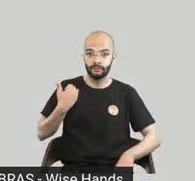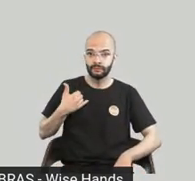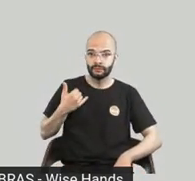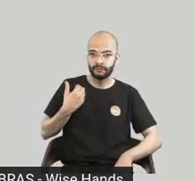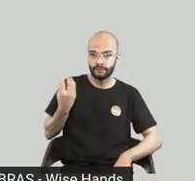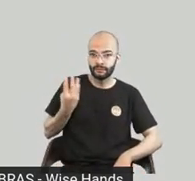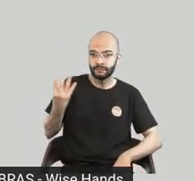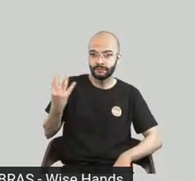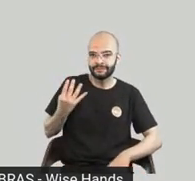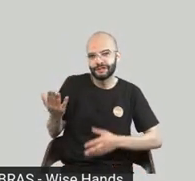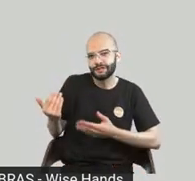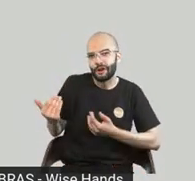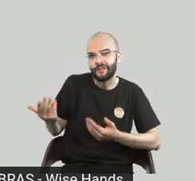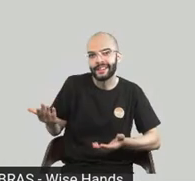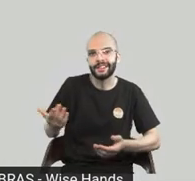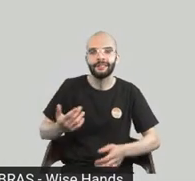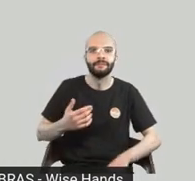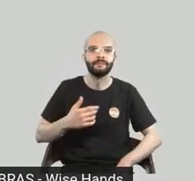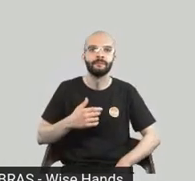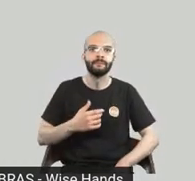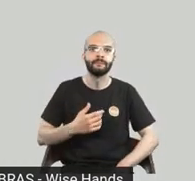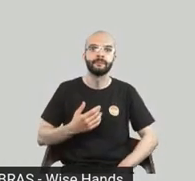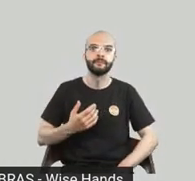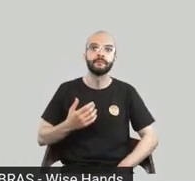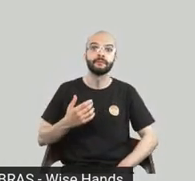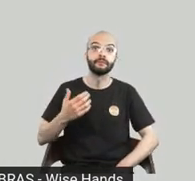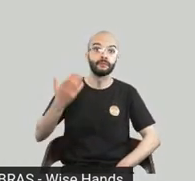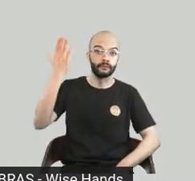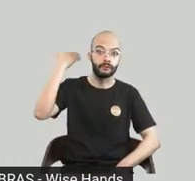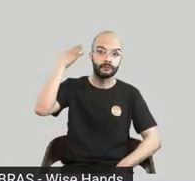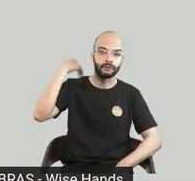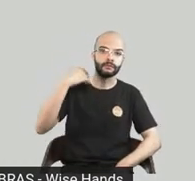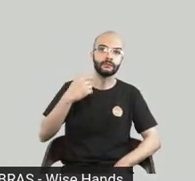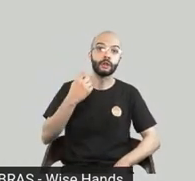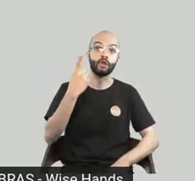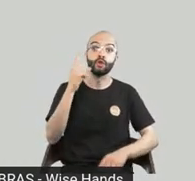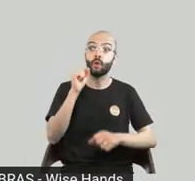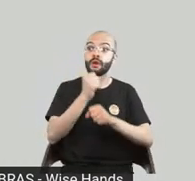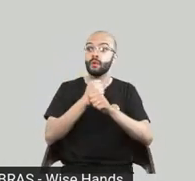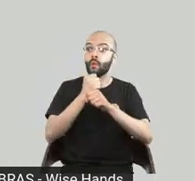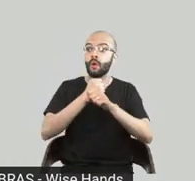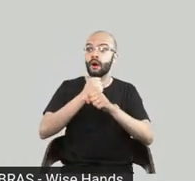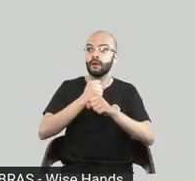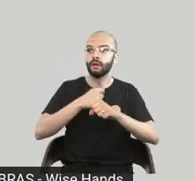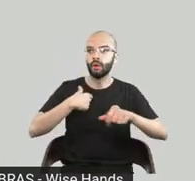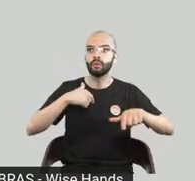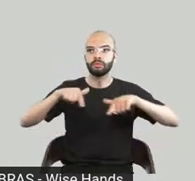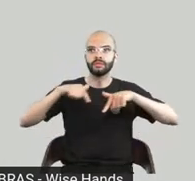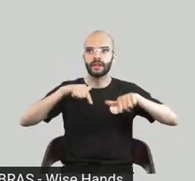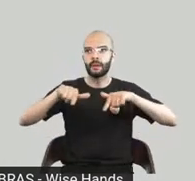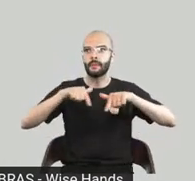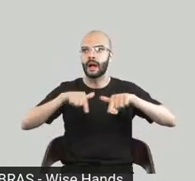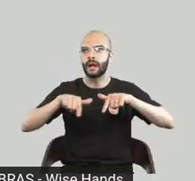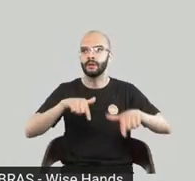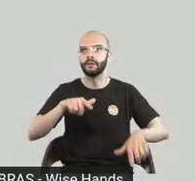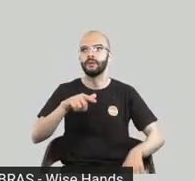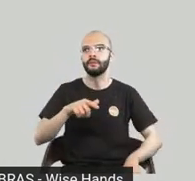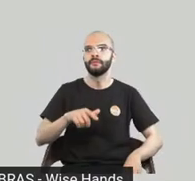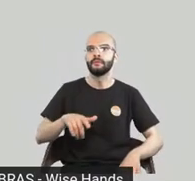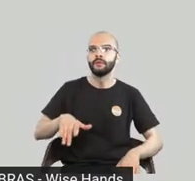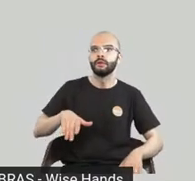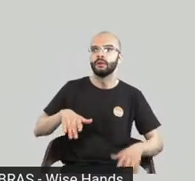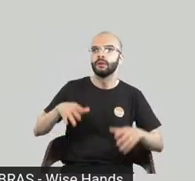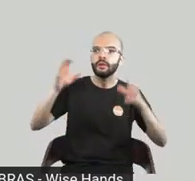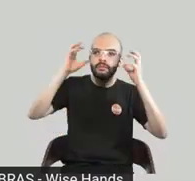jovem de 44 anos eu comprava muito eu fui DJ durante 18 anos até uma coisa é um paralelo interessante né hoje eu trabalho com